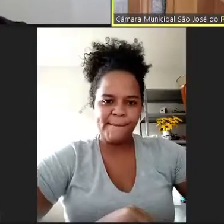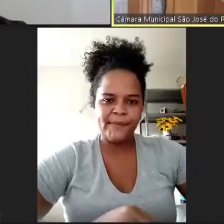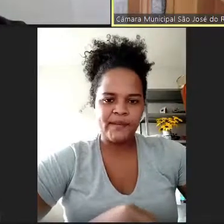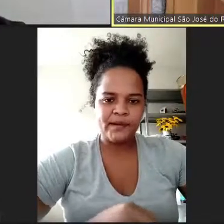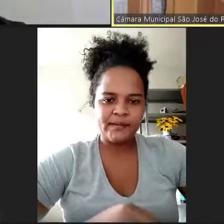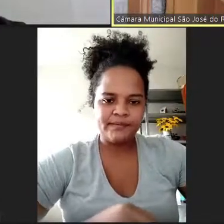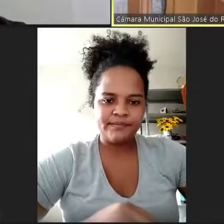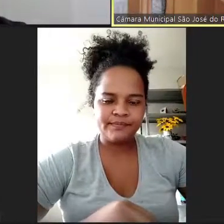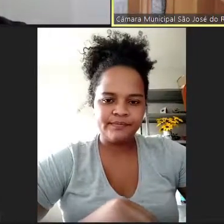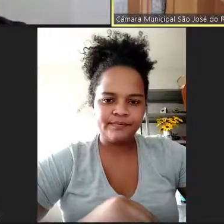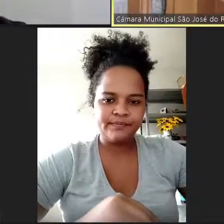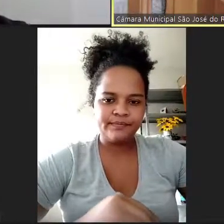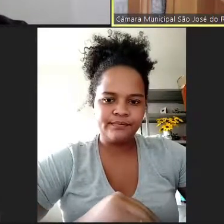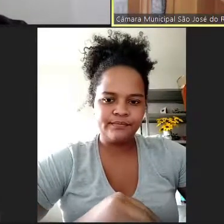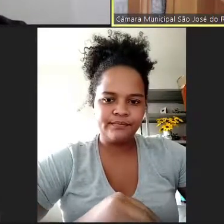prefeitura...